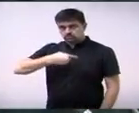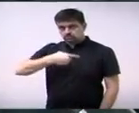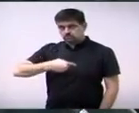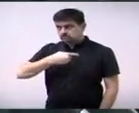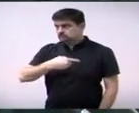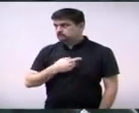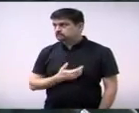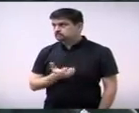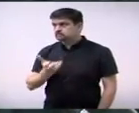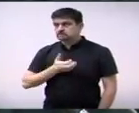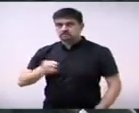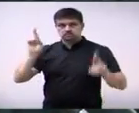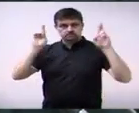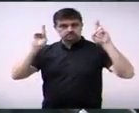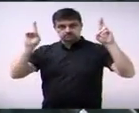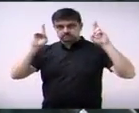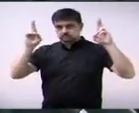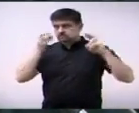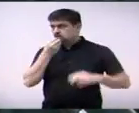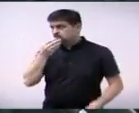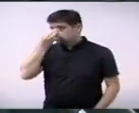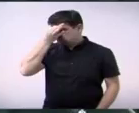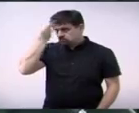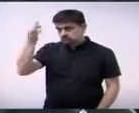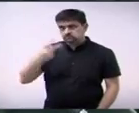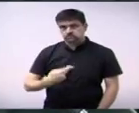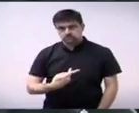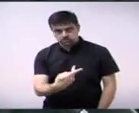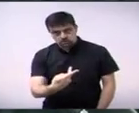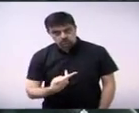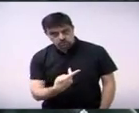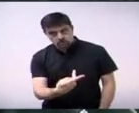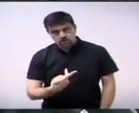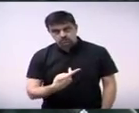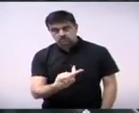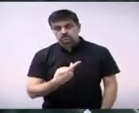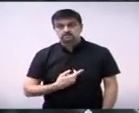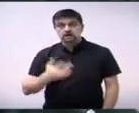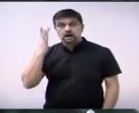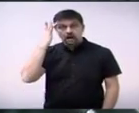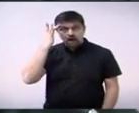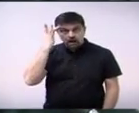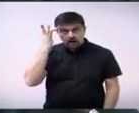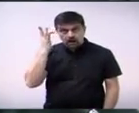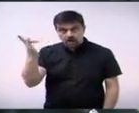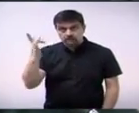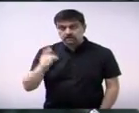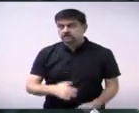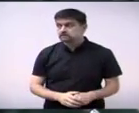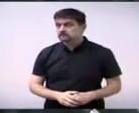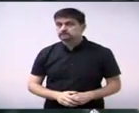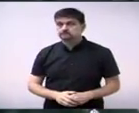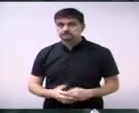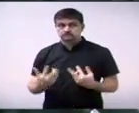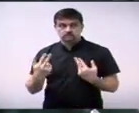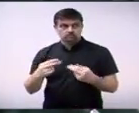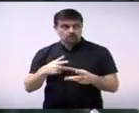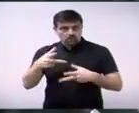desejar boa sorte também companheiro para nós dizer que amanhã como presente